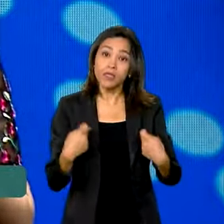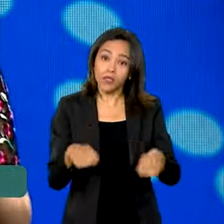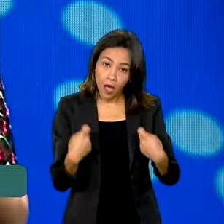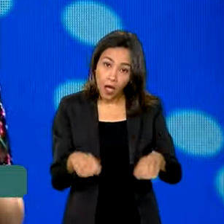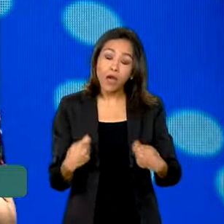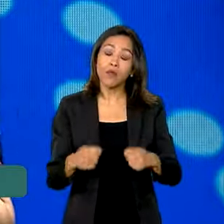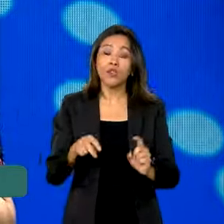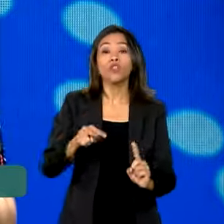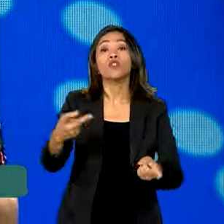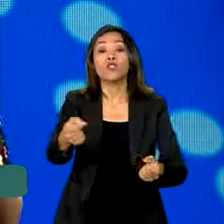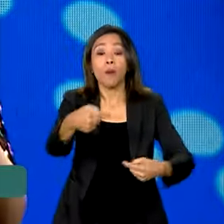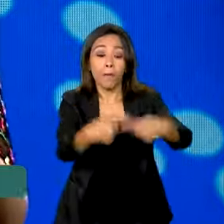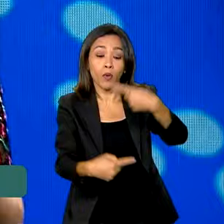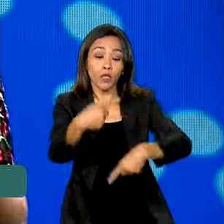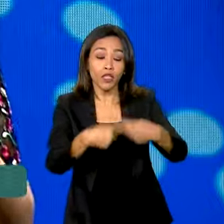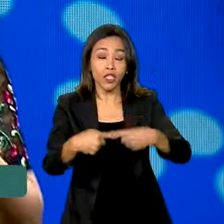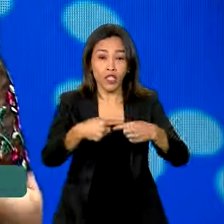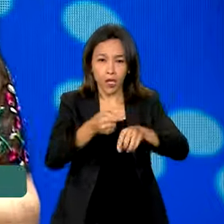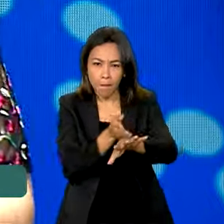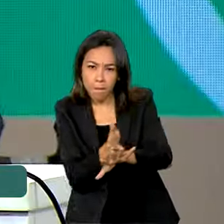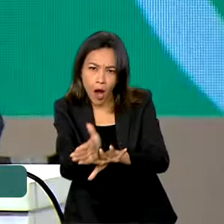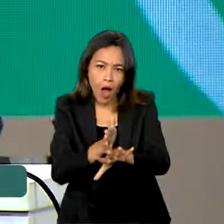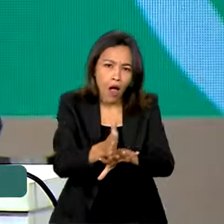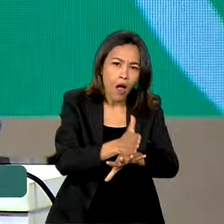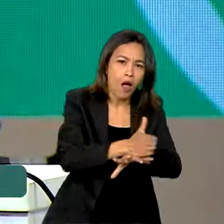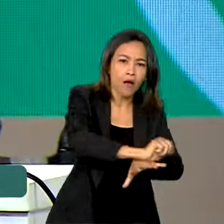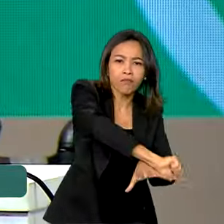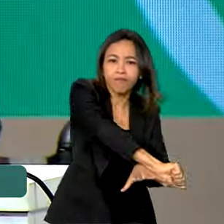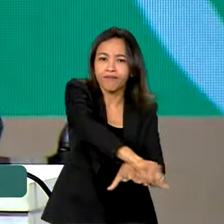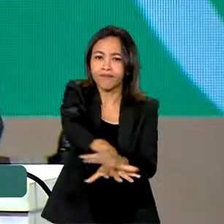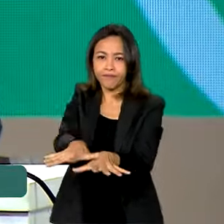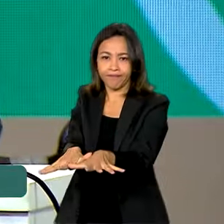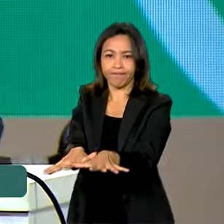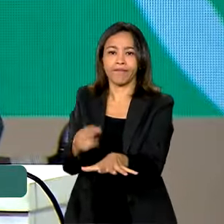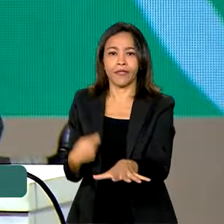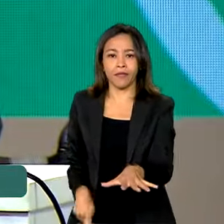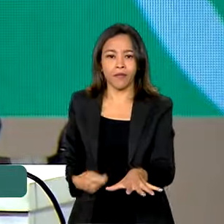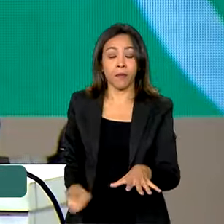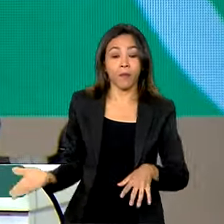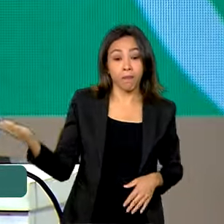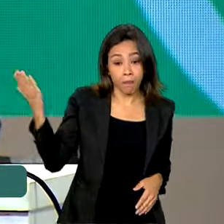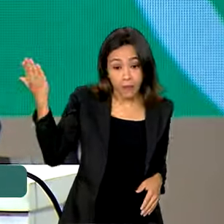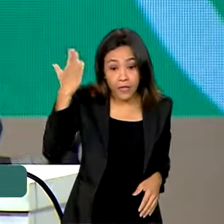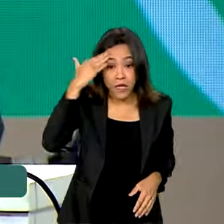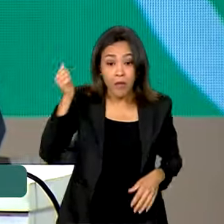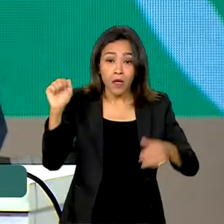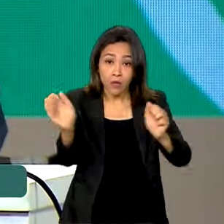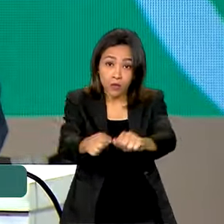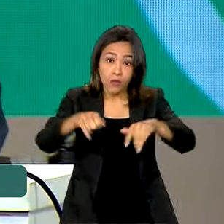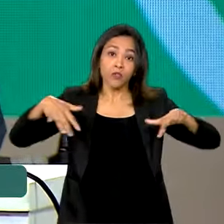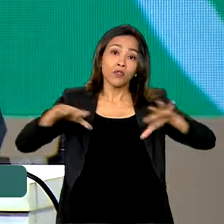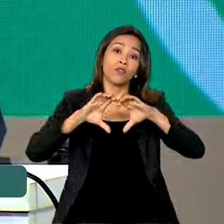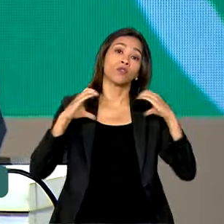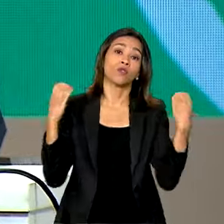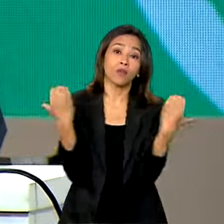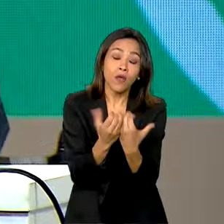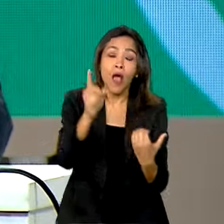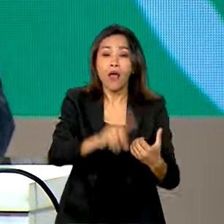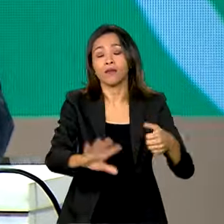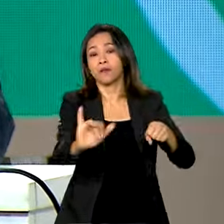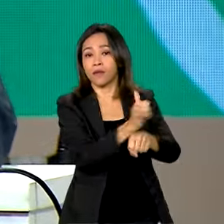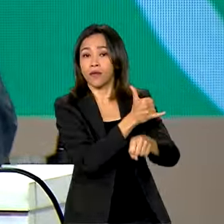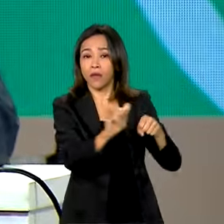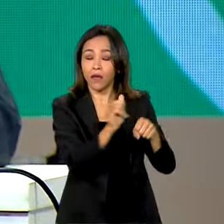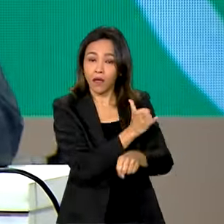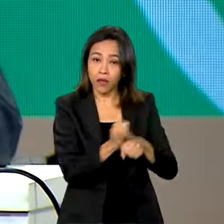interseccional, que nos abranja como um todo. A gente reconhece que as conferências são ferramentas que possibilitam